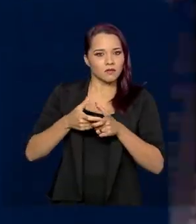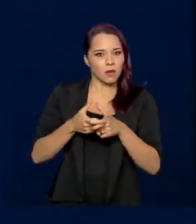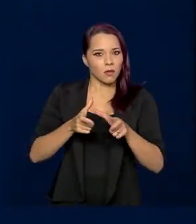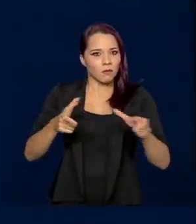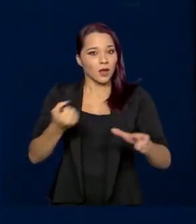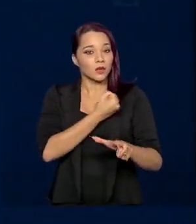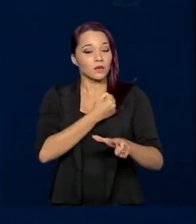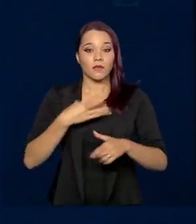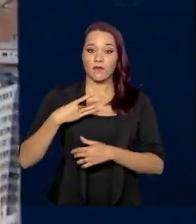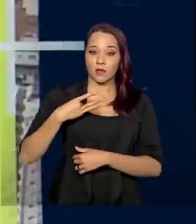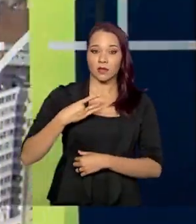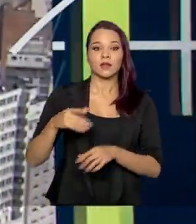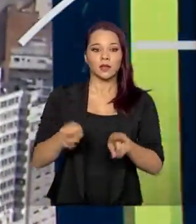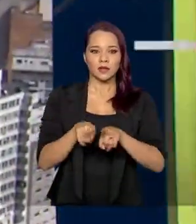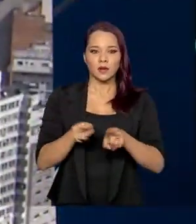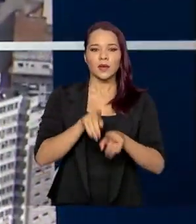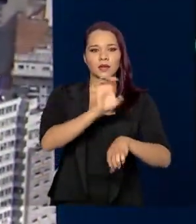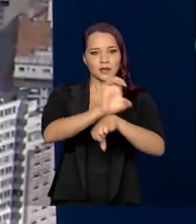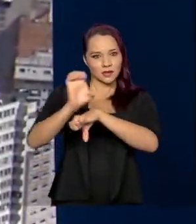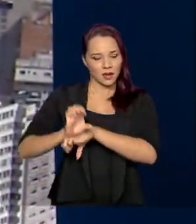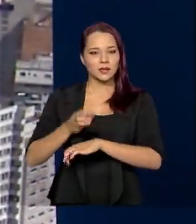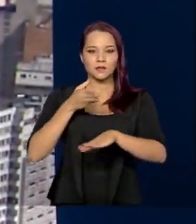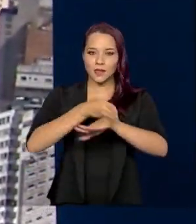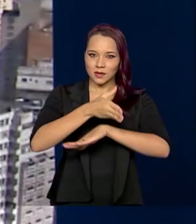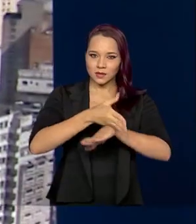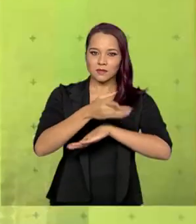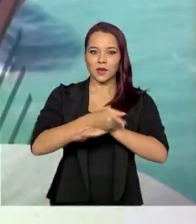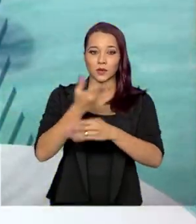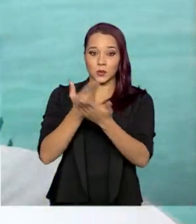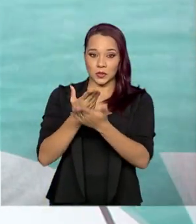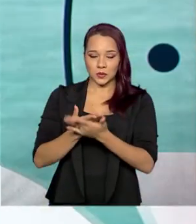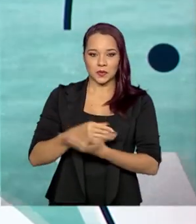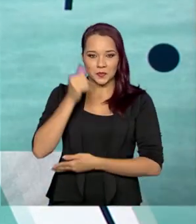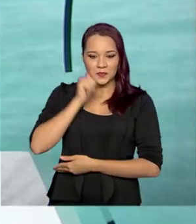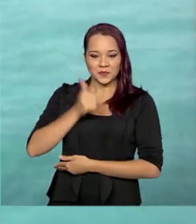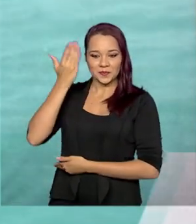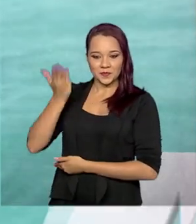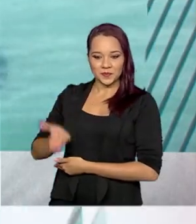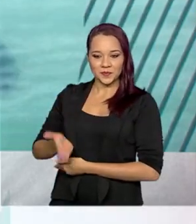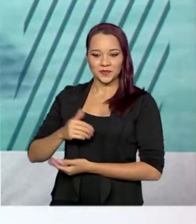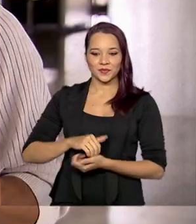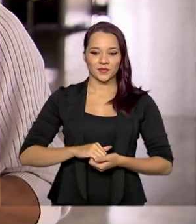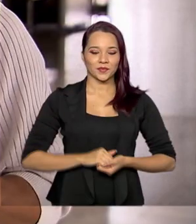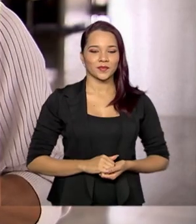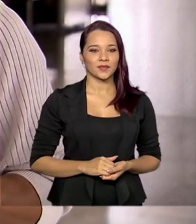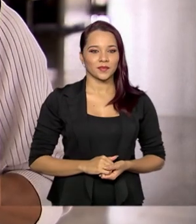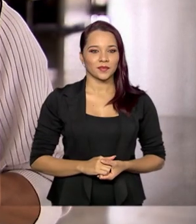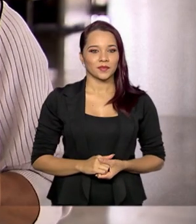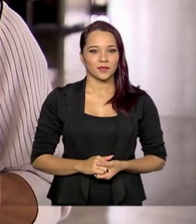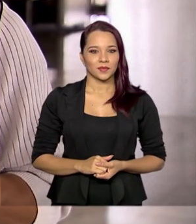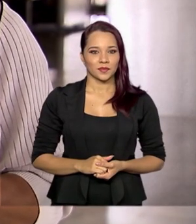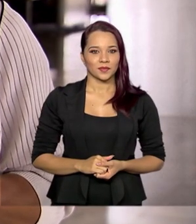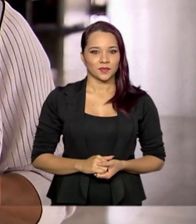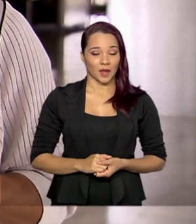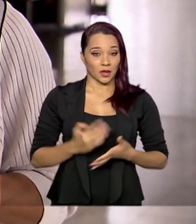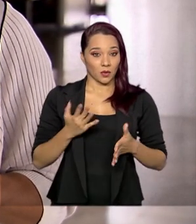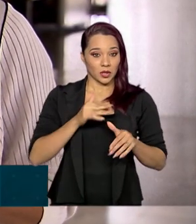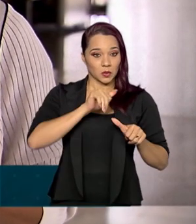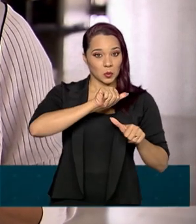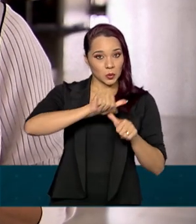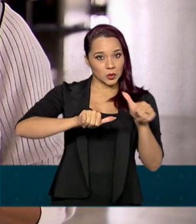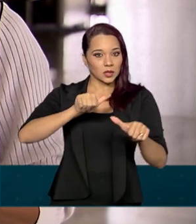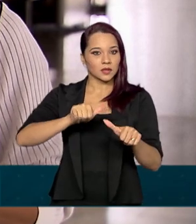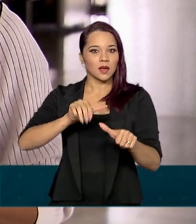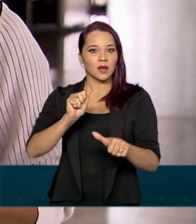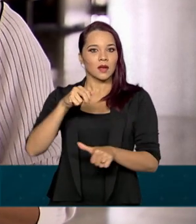voluntários e também de estados que participam dos estudos. Selma Dias tem os detalhes. Com as mudanças,